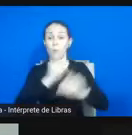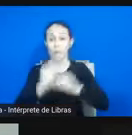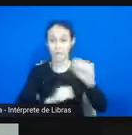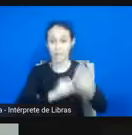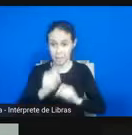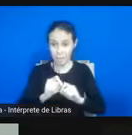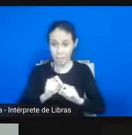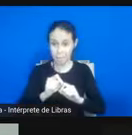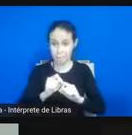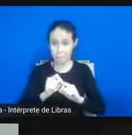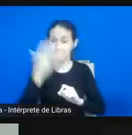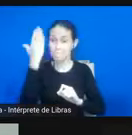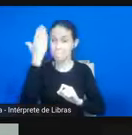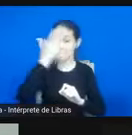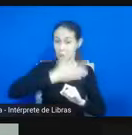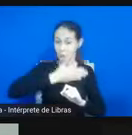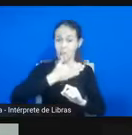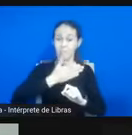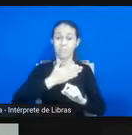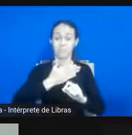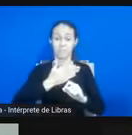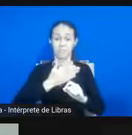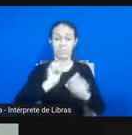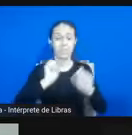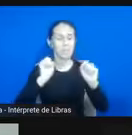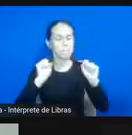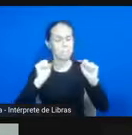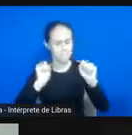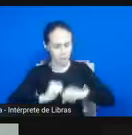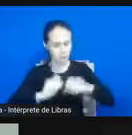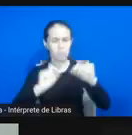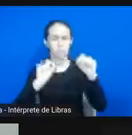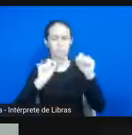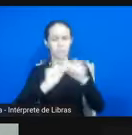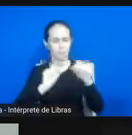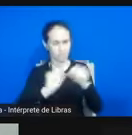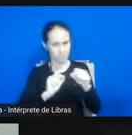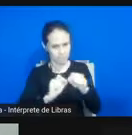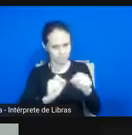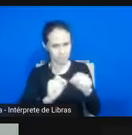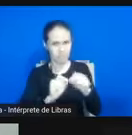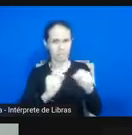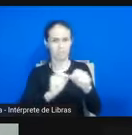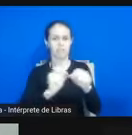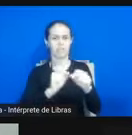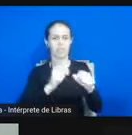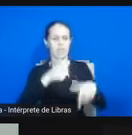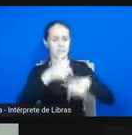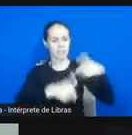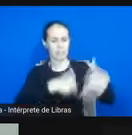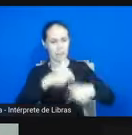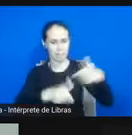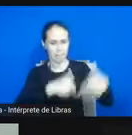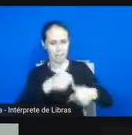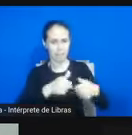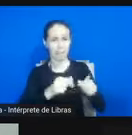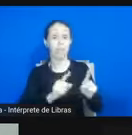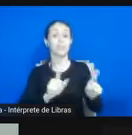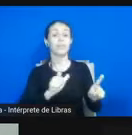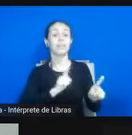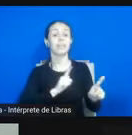e podem ser protagonizadas não só a partir do lugar dos professores mas de